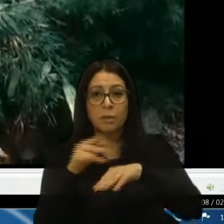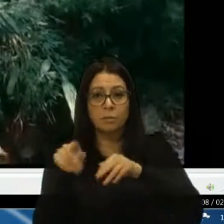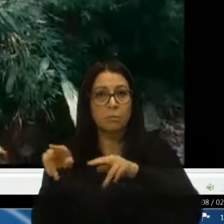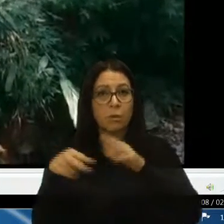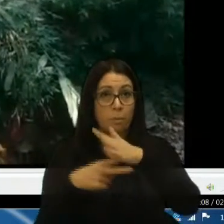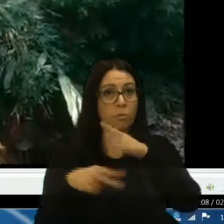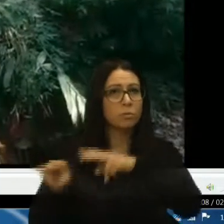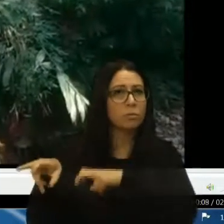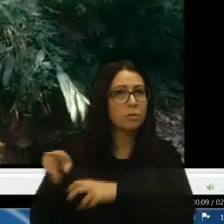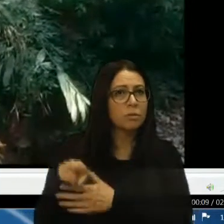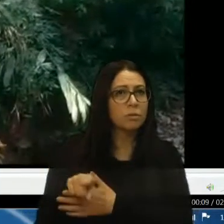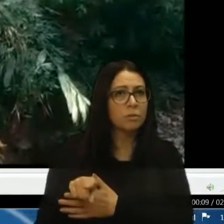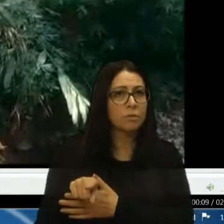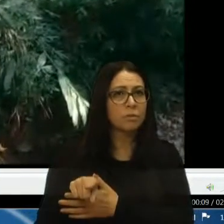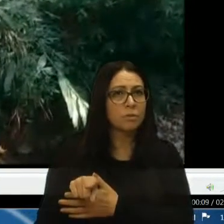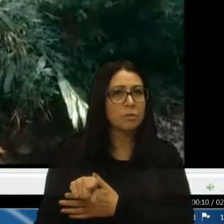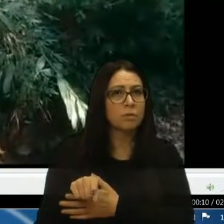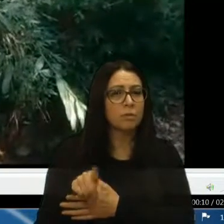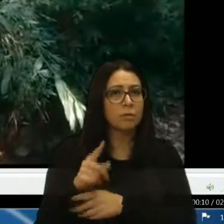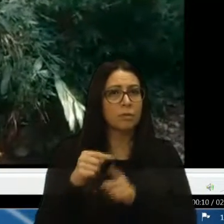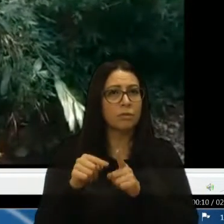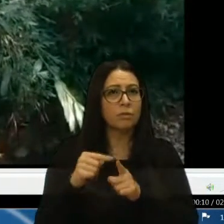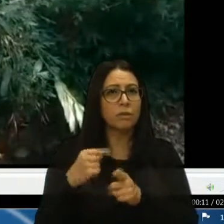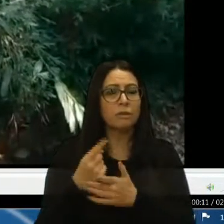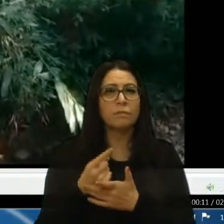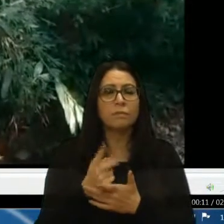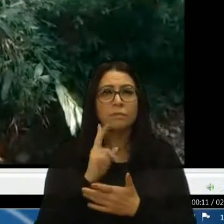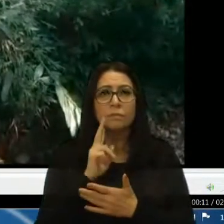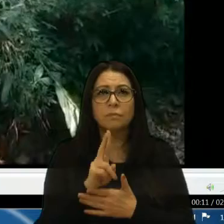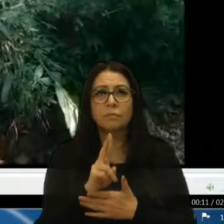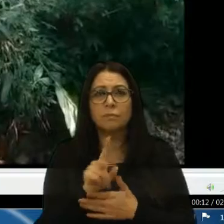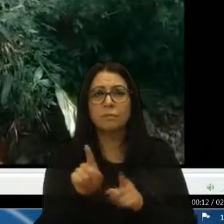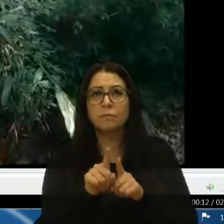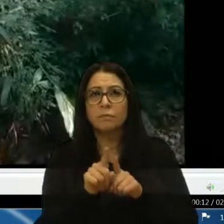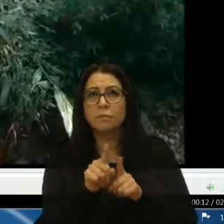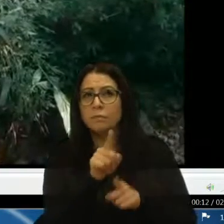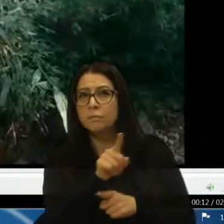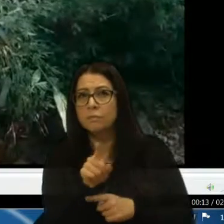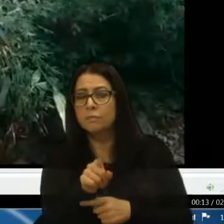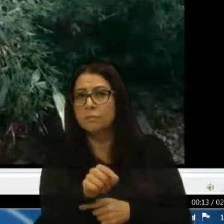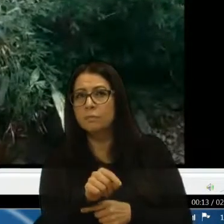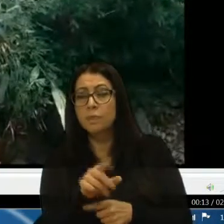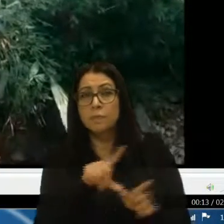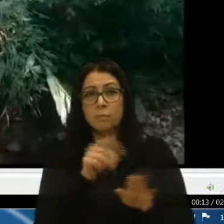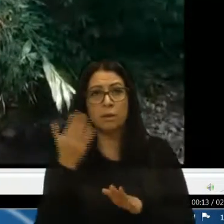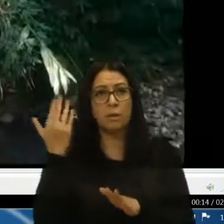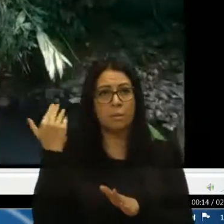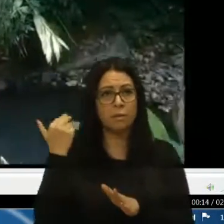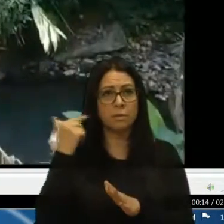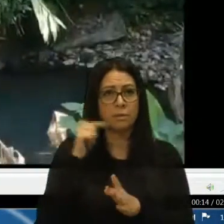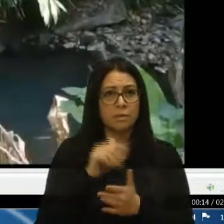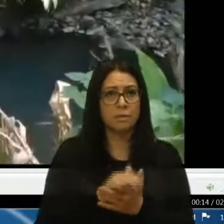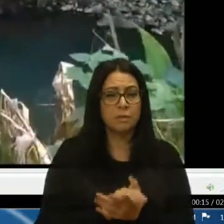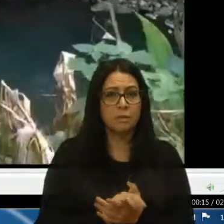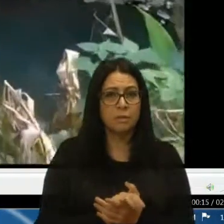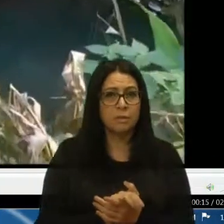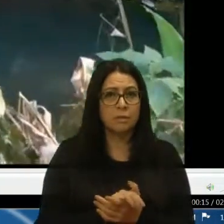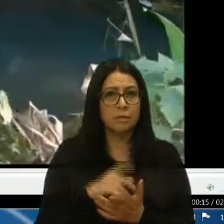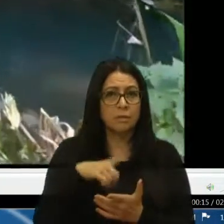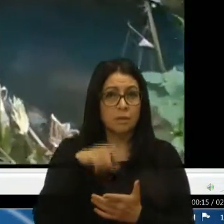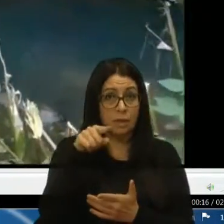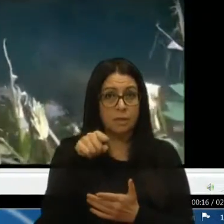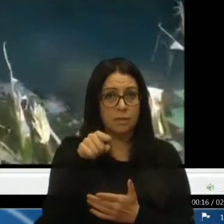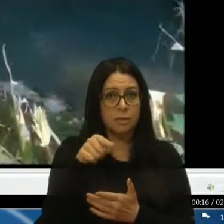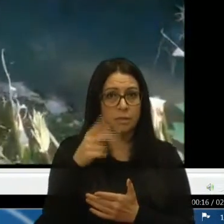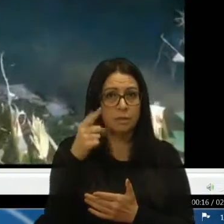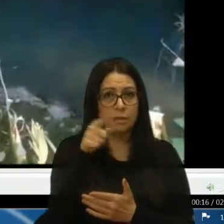do Cachim do Sul, já mostramos, outro, de outras oportunidades, na semana passada, e hoje, nós estamos aqui, nessa daqui,